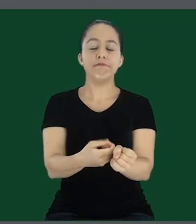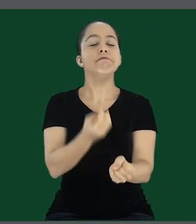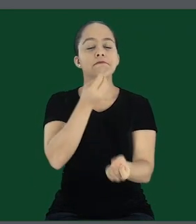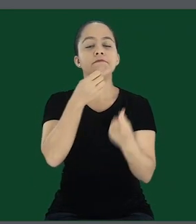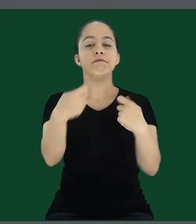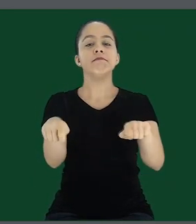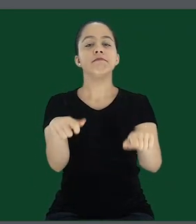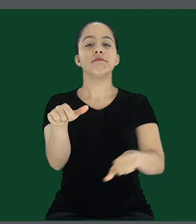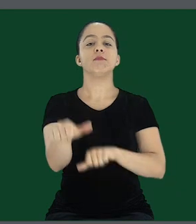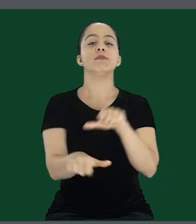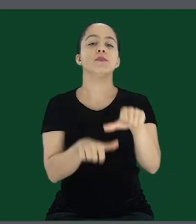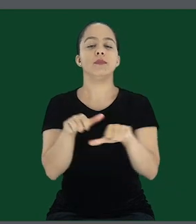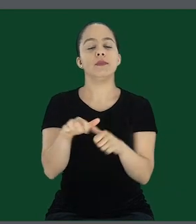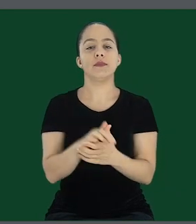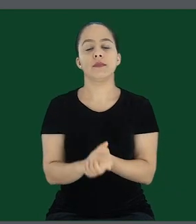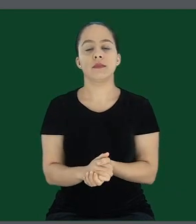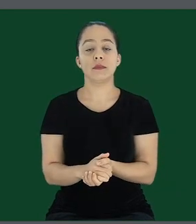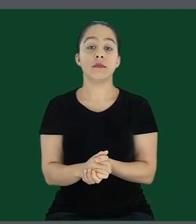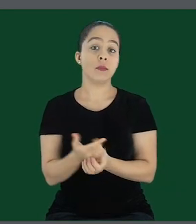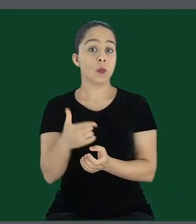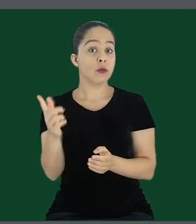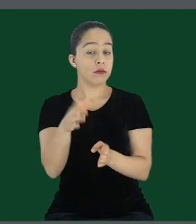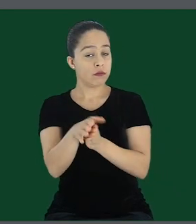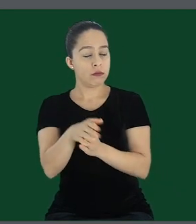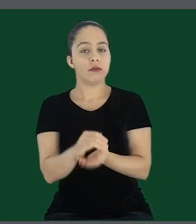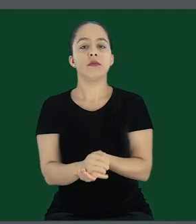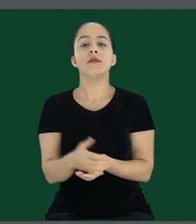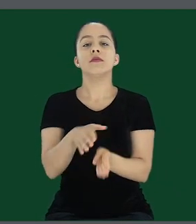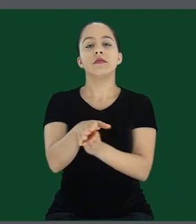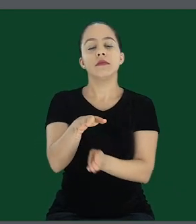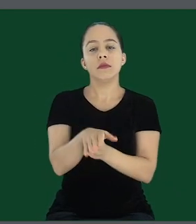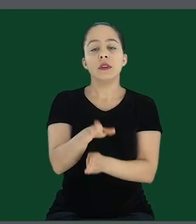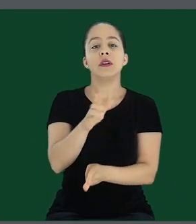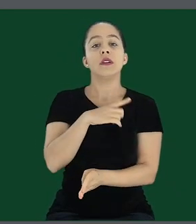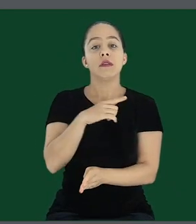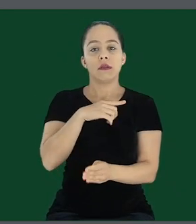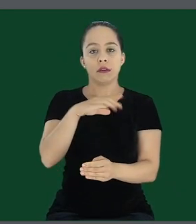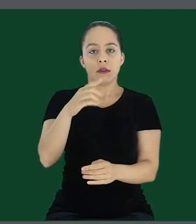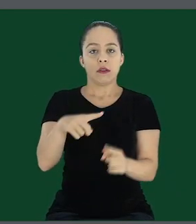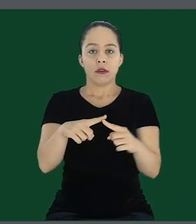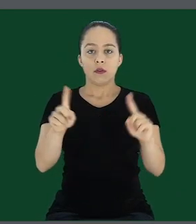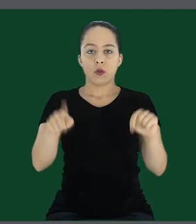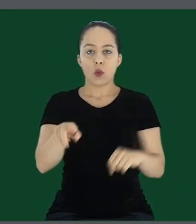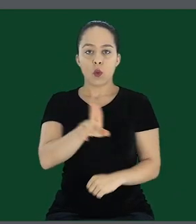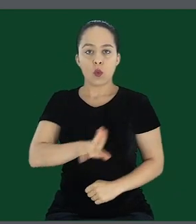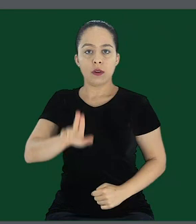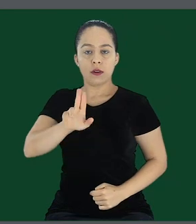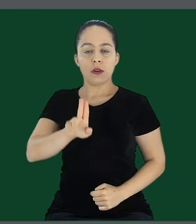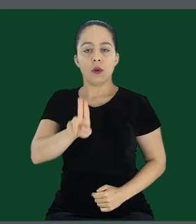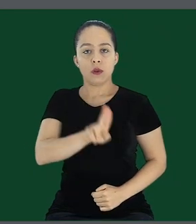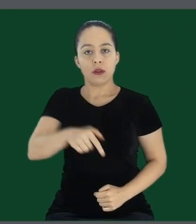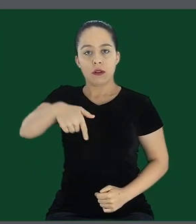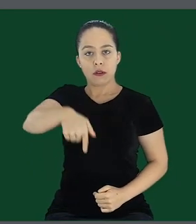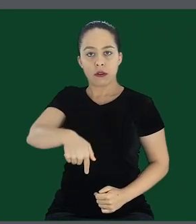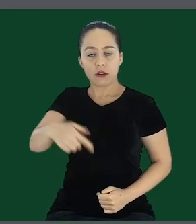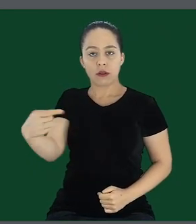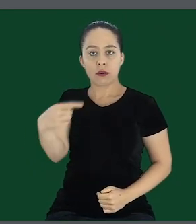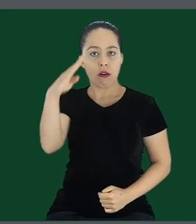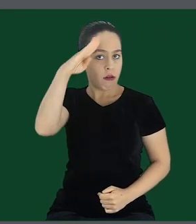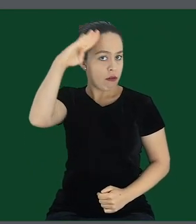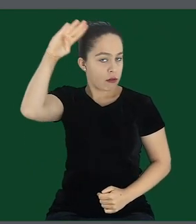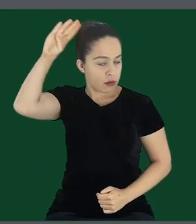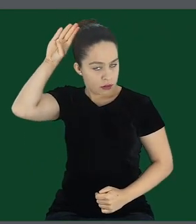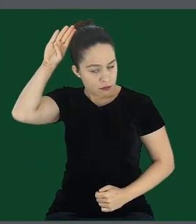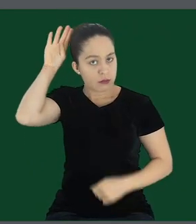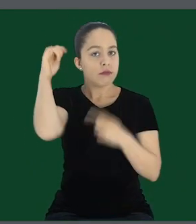Segundo ponto, orientamos os servidores que utilizam o Q Acadêmico na web ou no desktop a